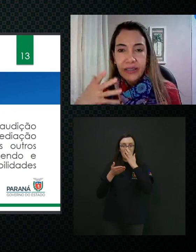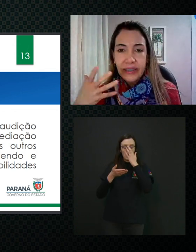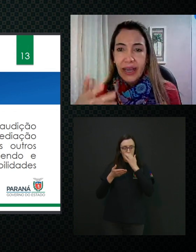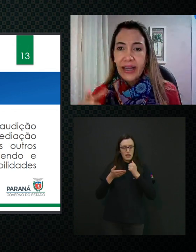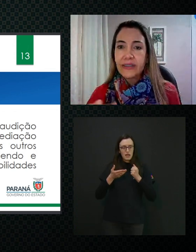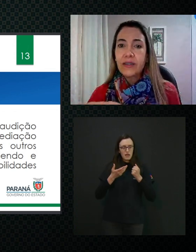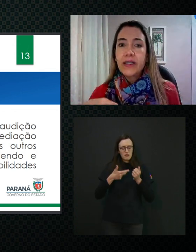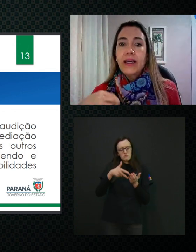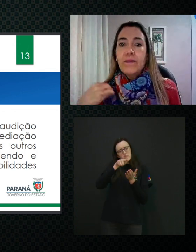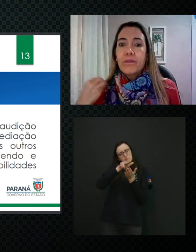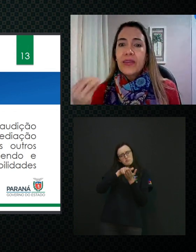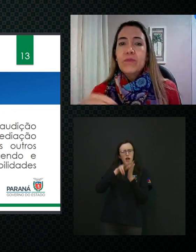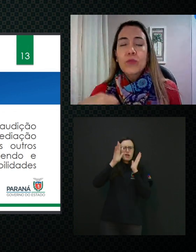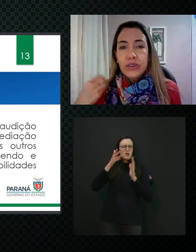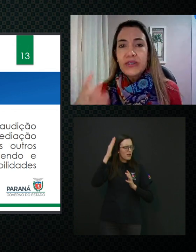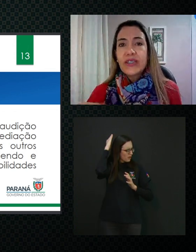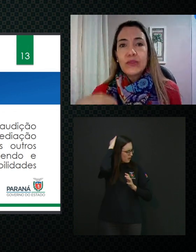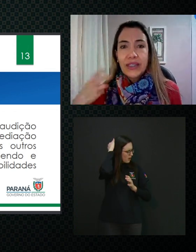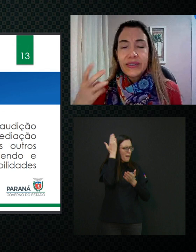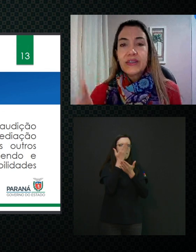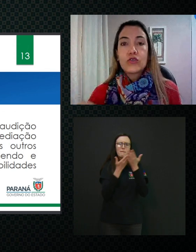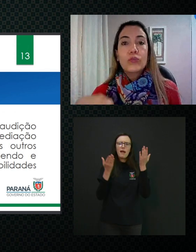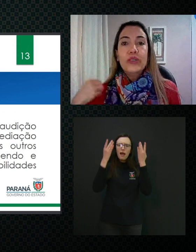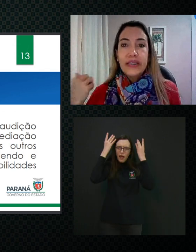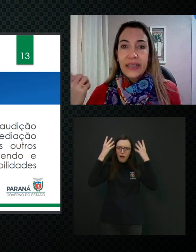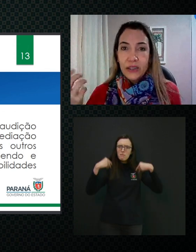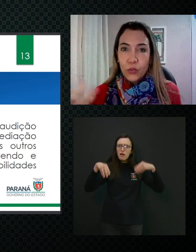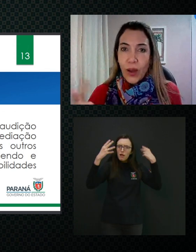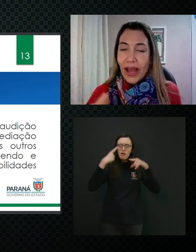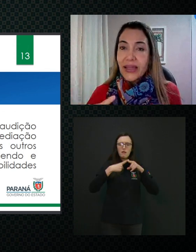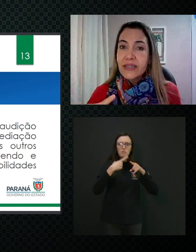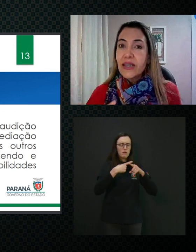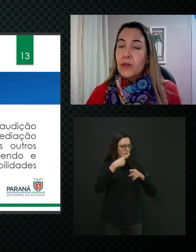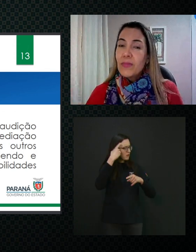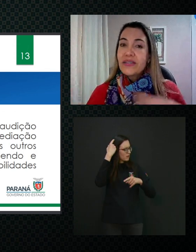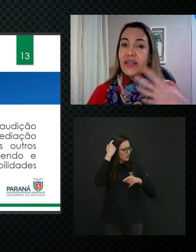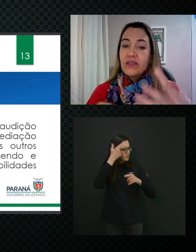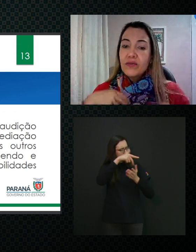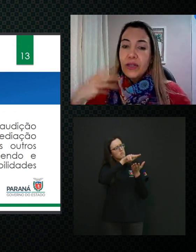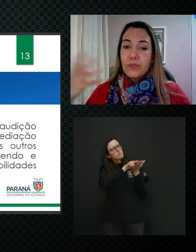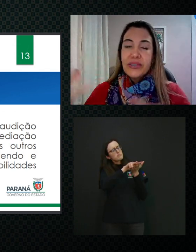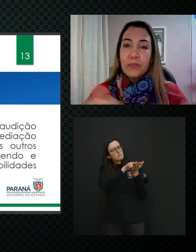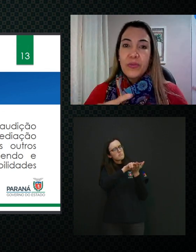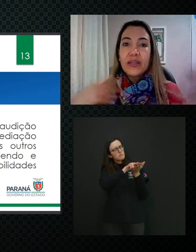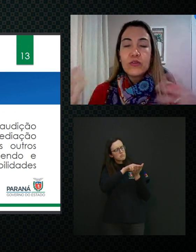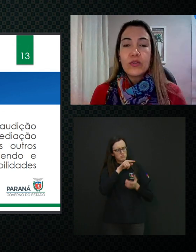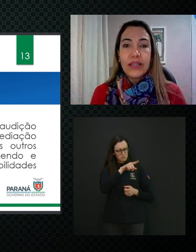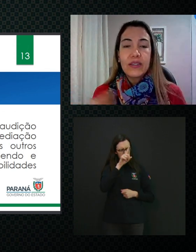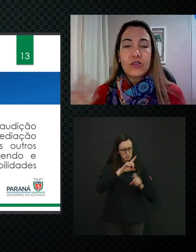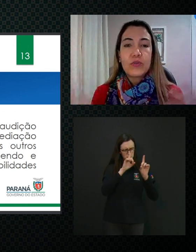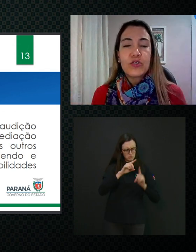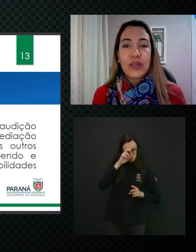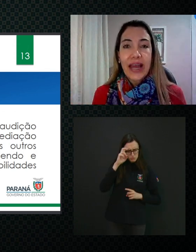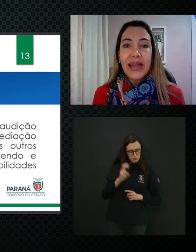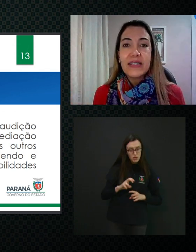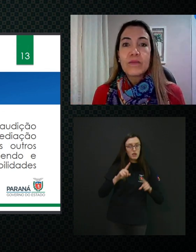ficar deitada, e muitas sendo tratadas como intelectuais, mas ele percebia, ali nos profissionais,